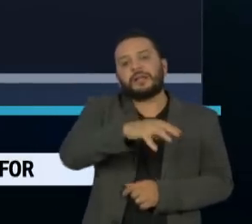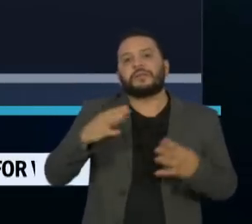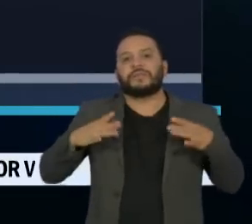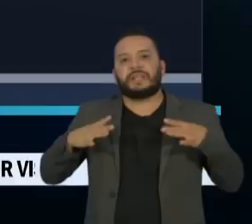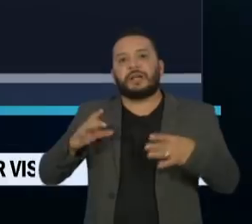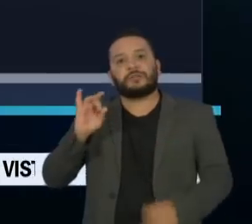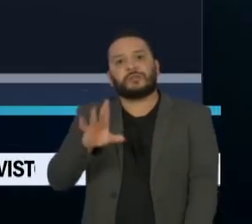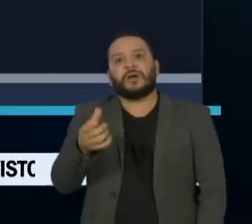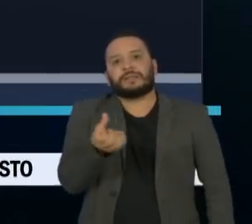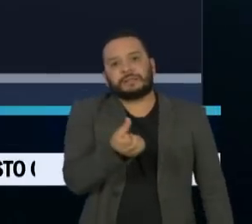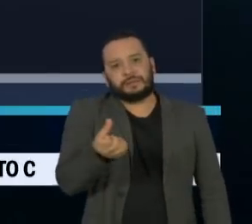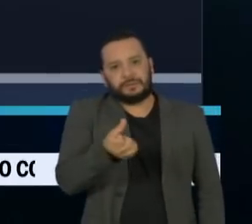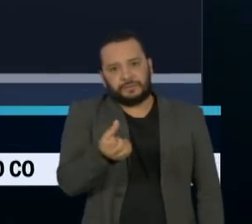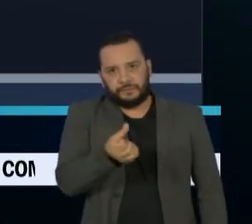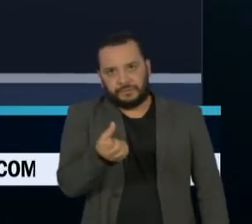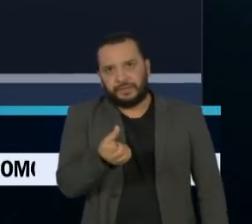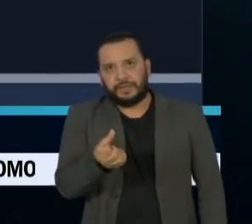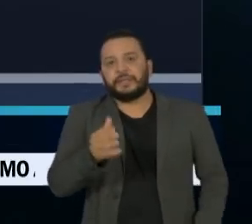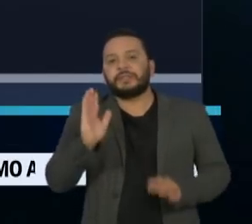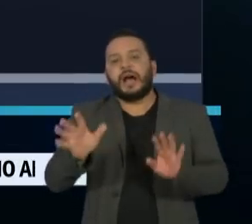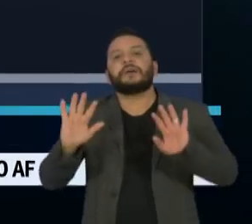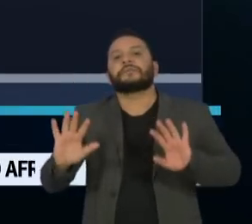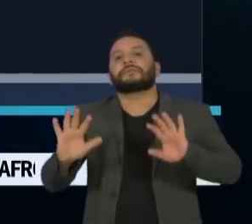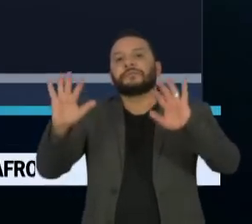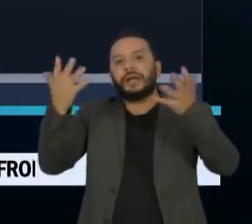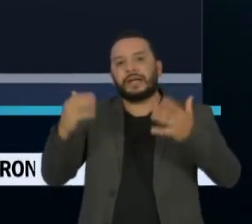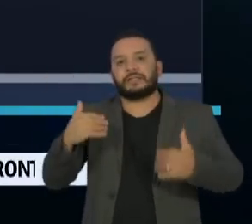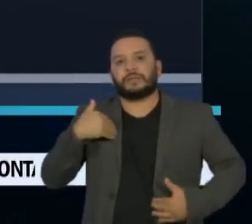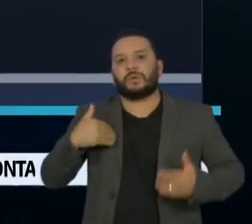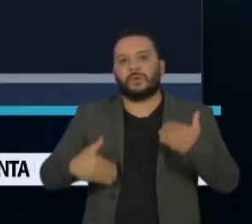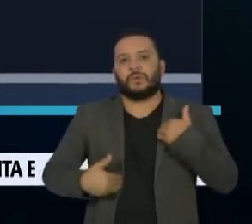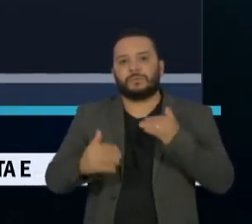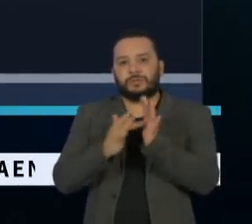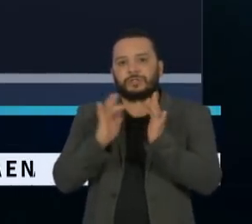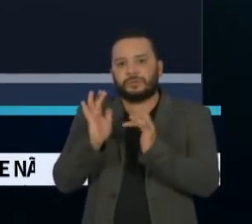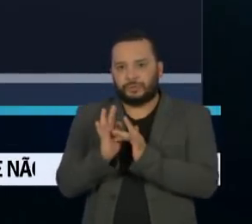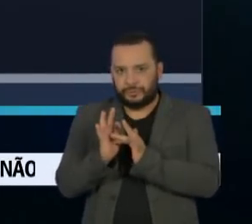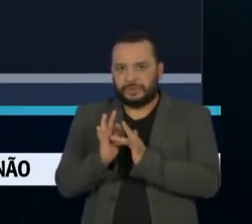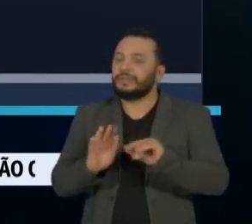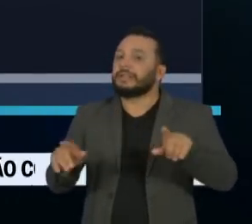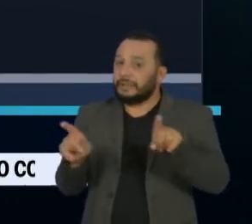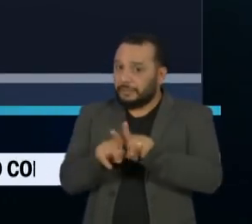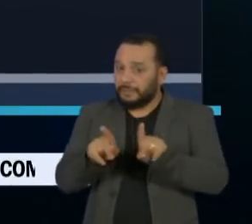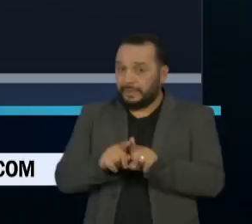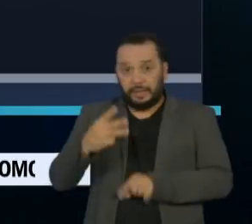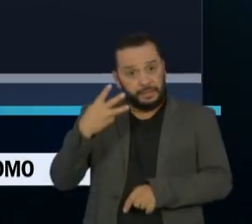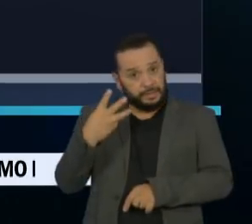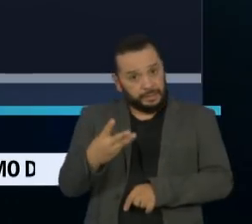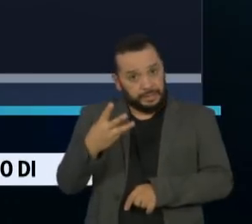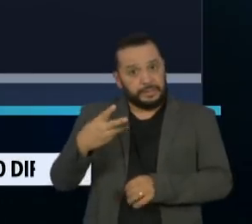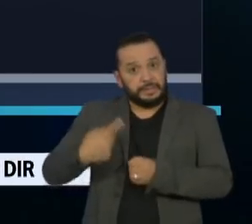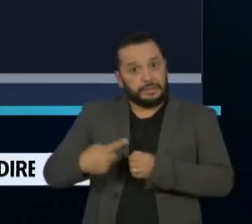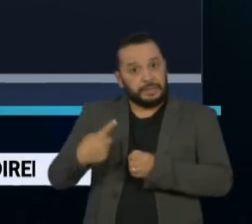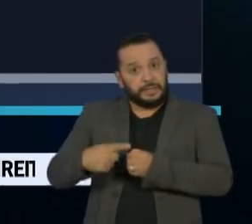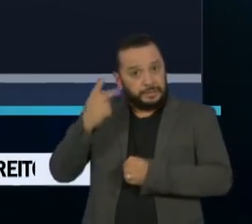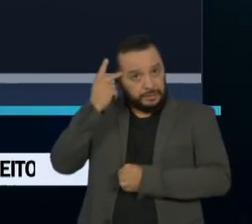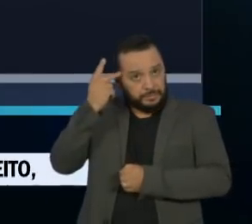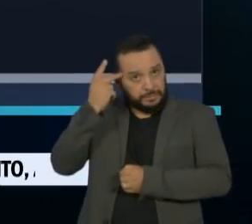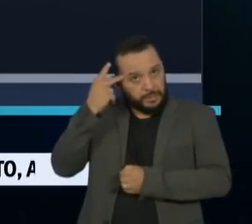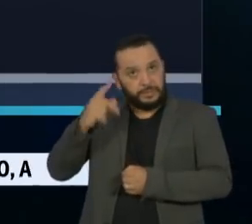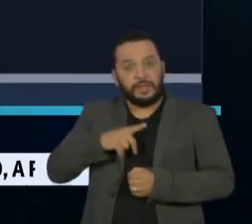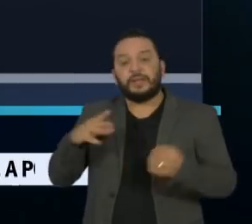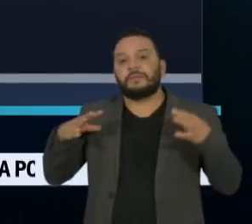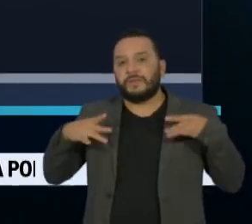sexta-feira, antecipando a comemoração de Corpus Christi. Em pelo menos três cidades da Grande São Paulo, será